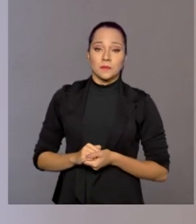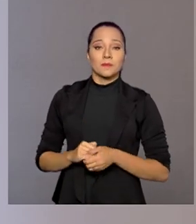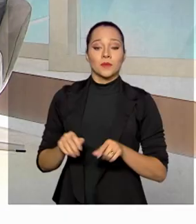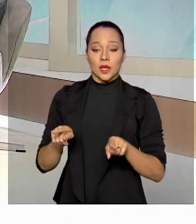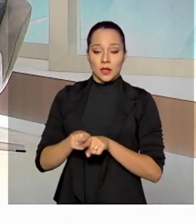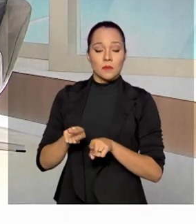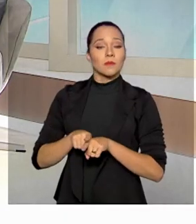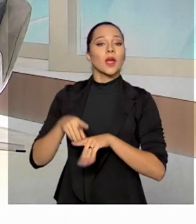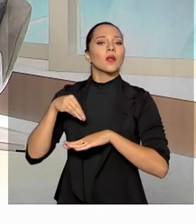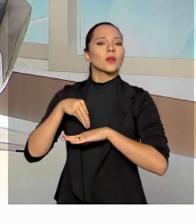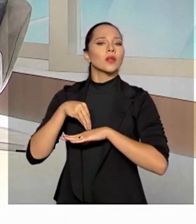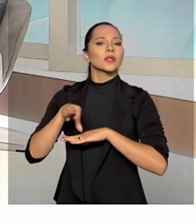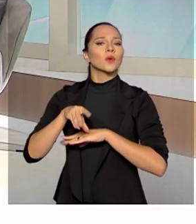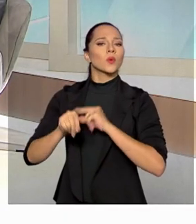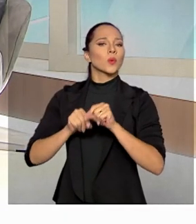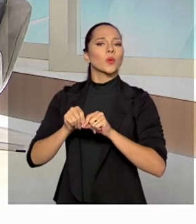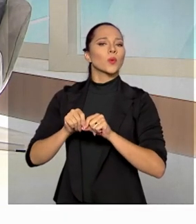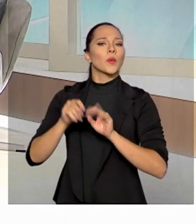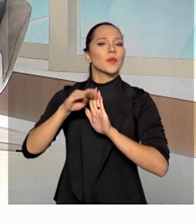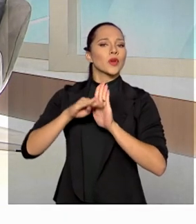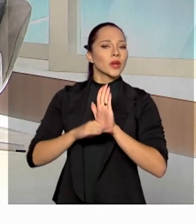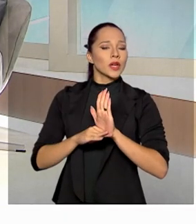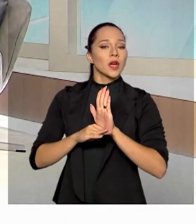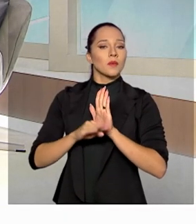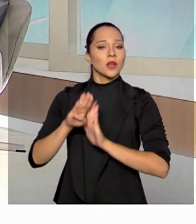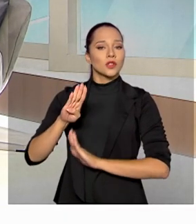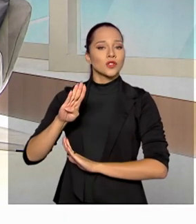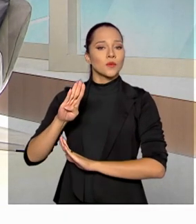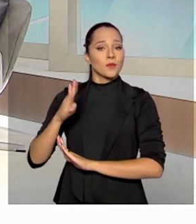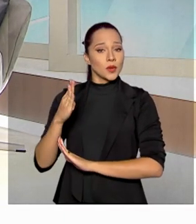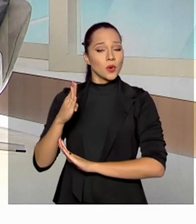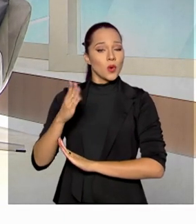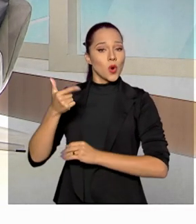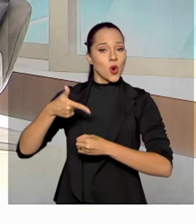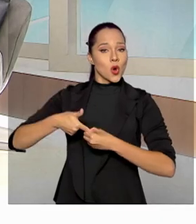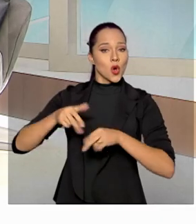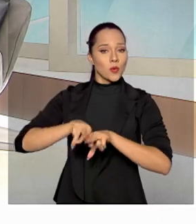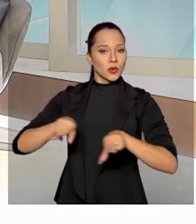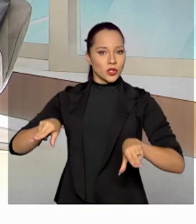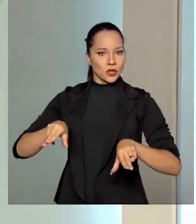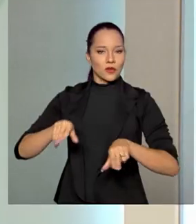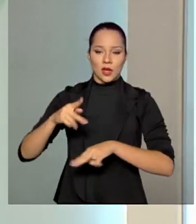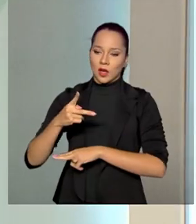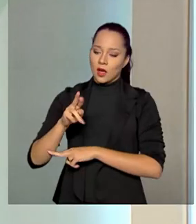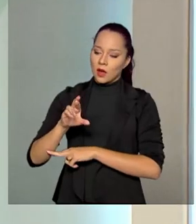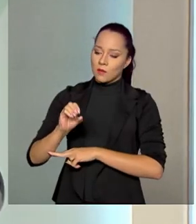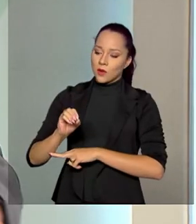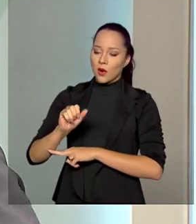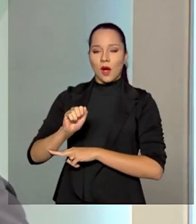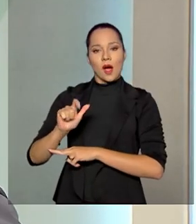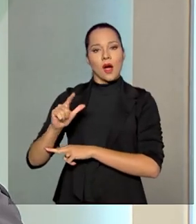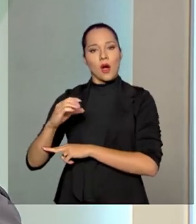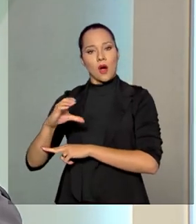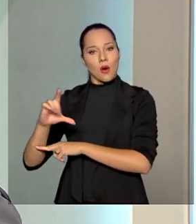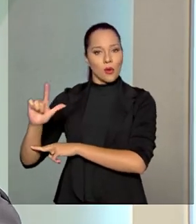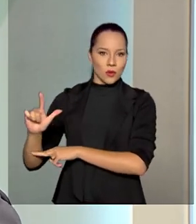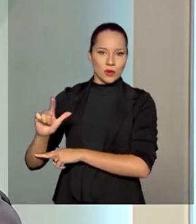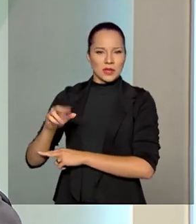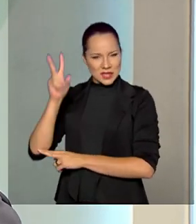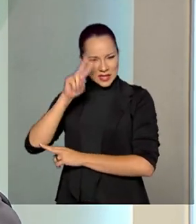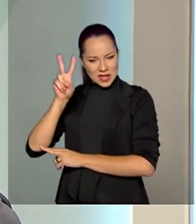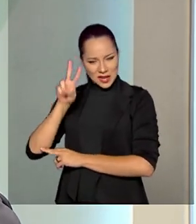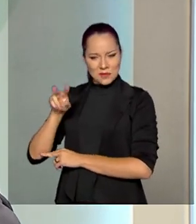lançamos o programa de biocombustível com o Proalco. Não sei se vocês se lembram disso.